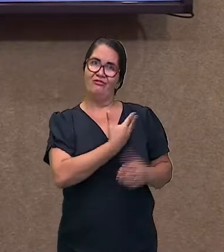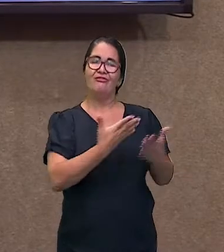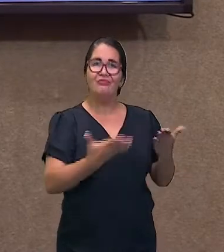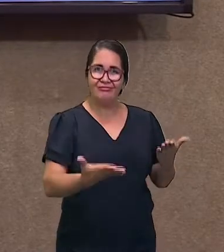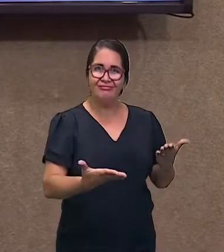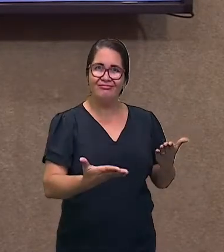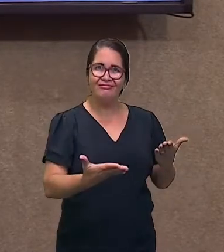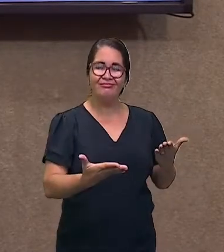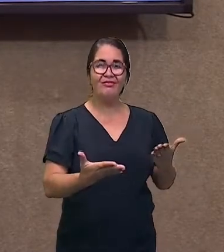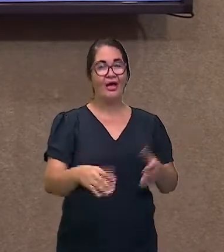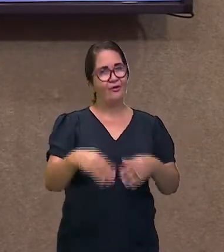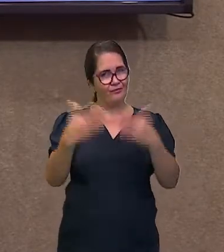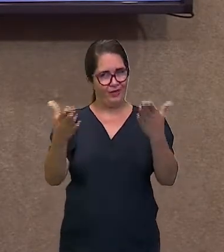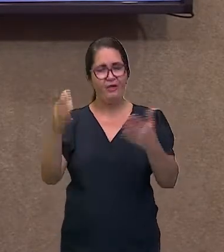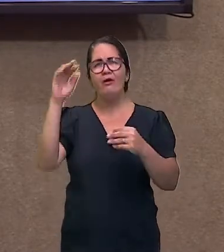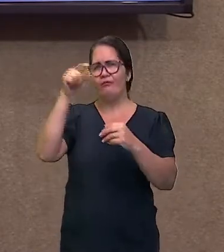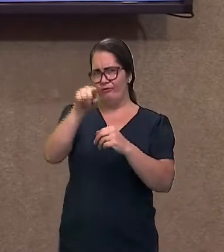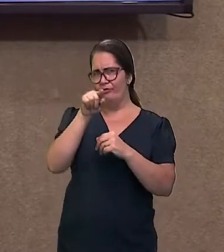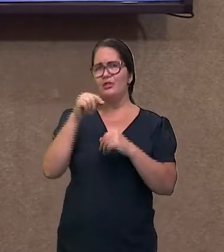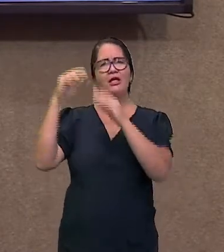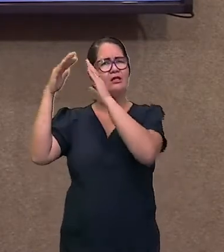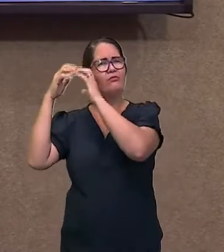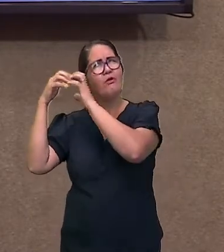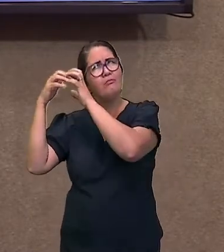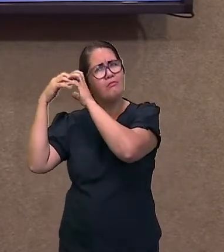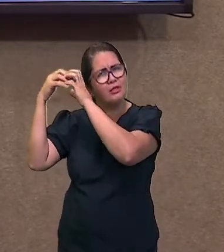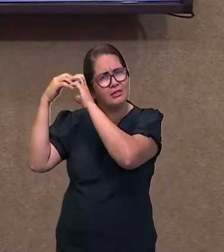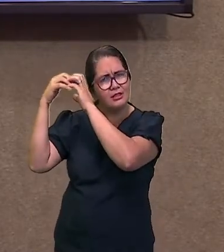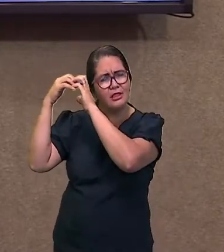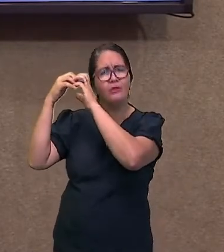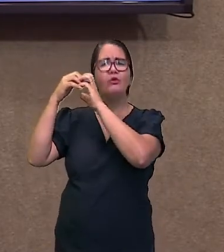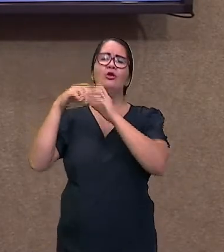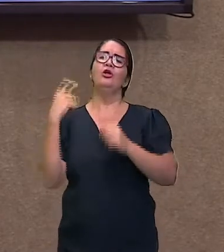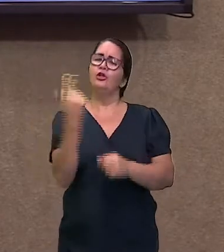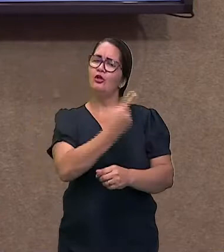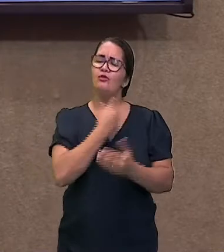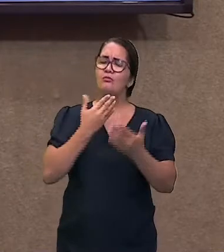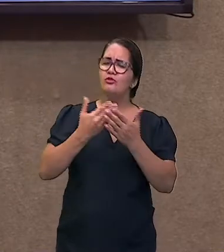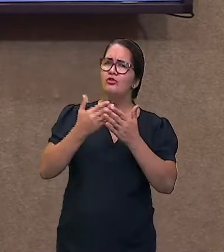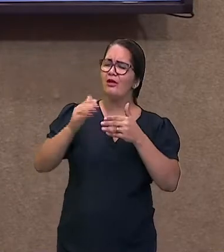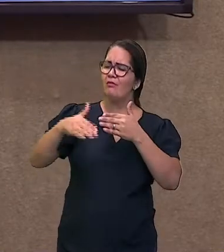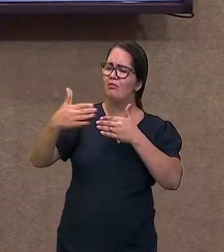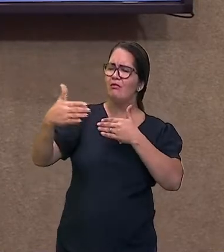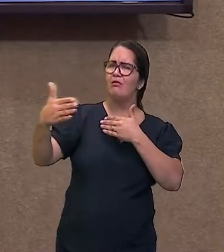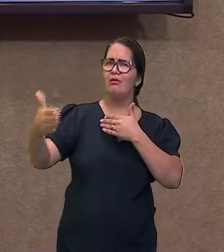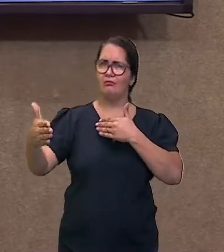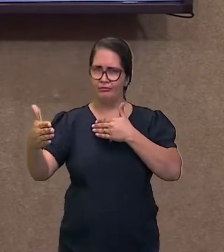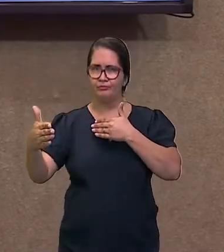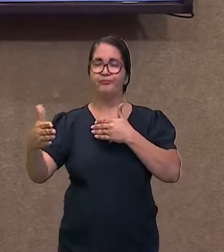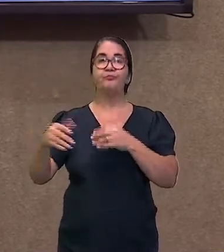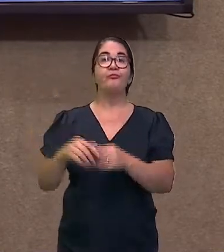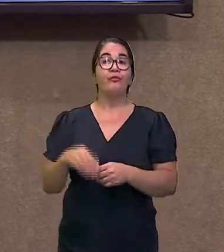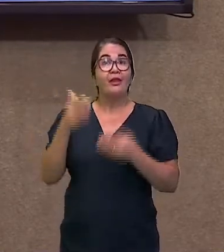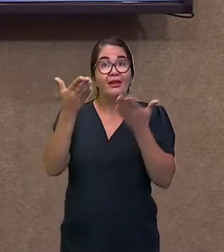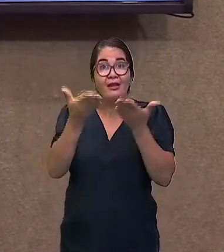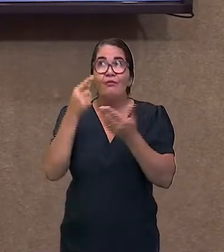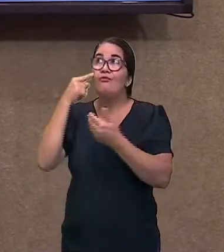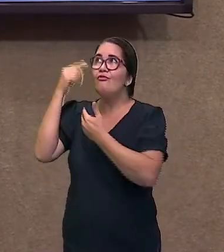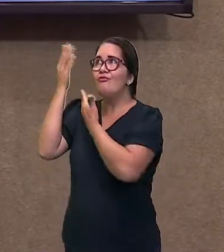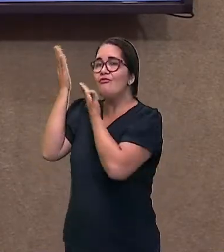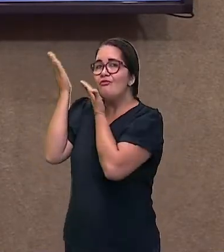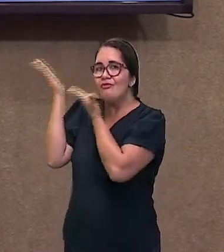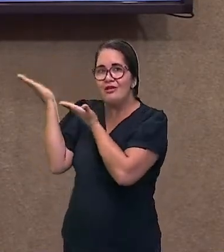a gente vai fazer algumas perguntas ao longo do nosso estudo. Bom, o que é